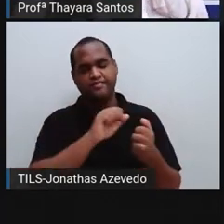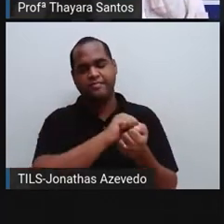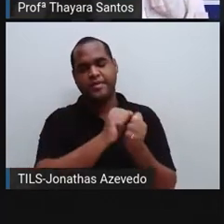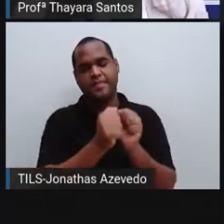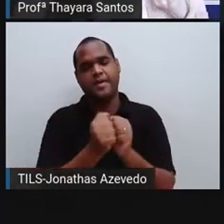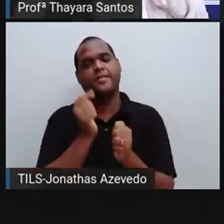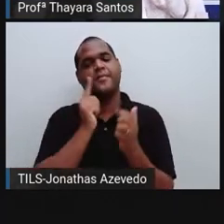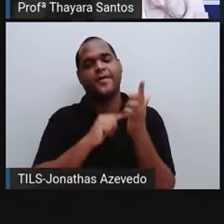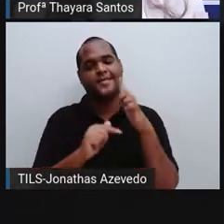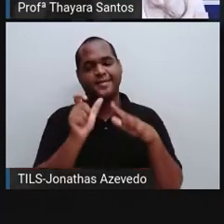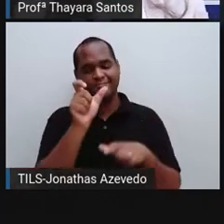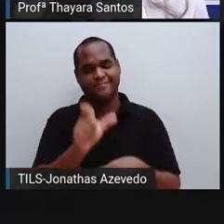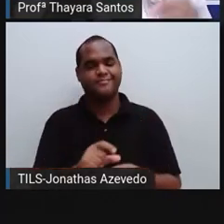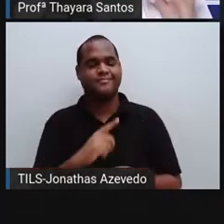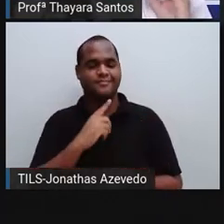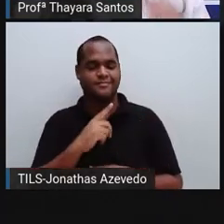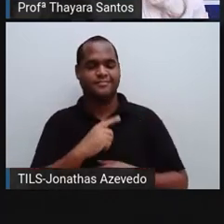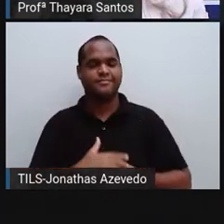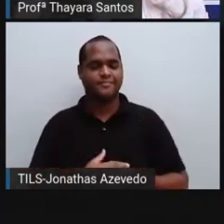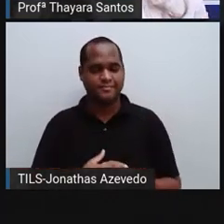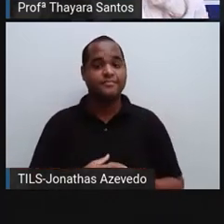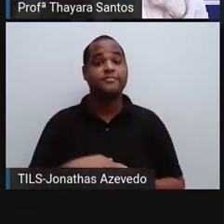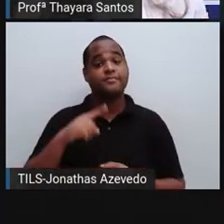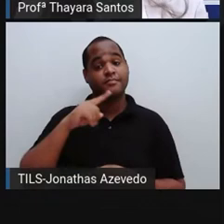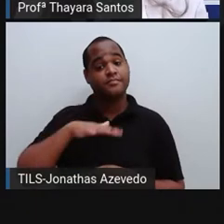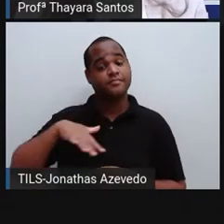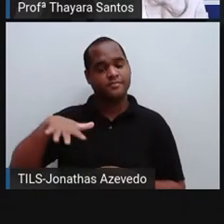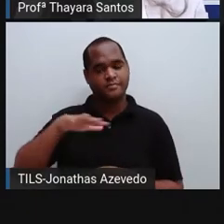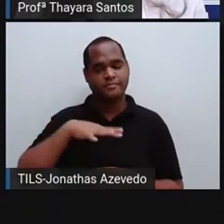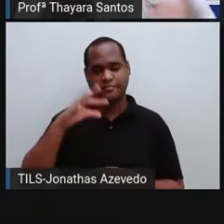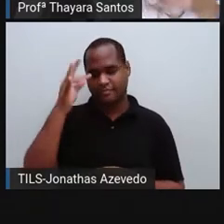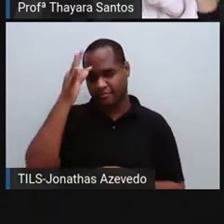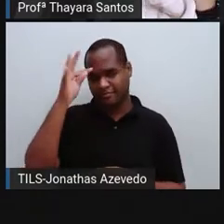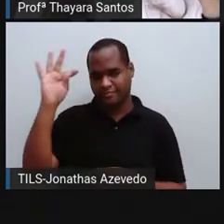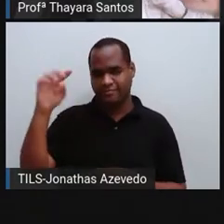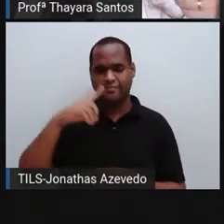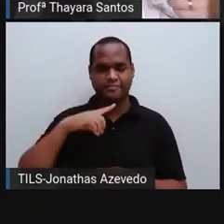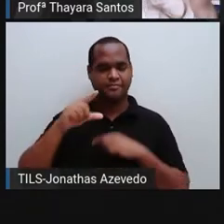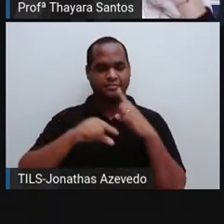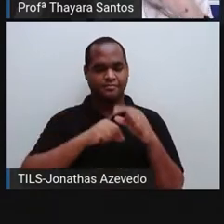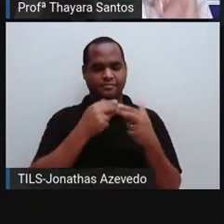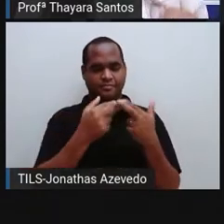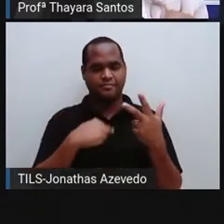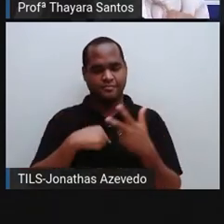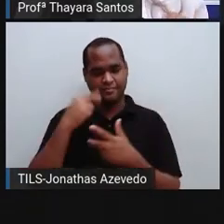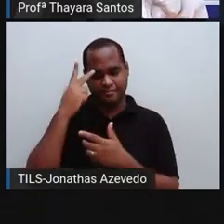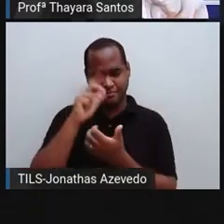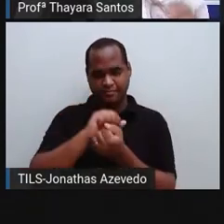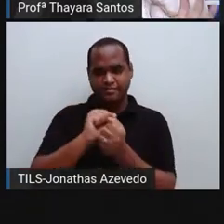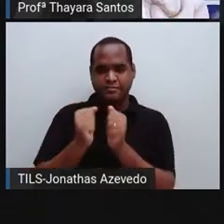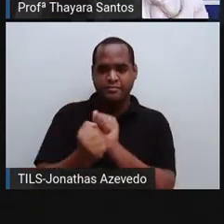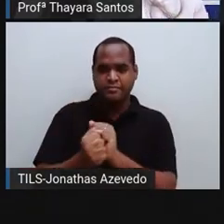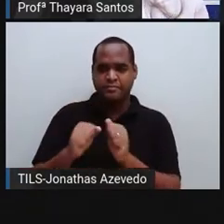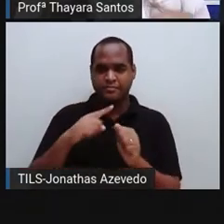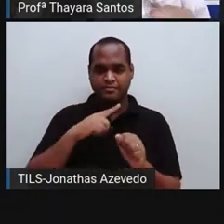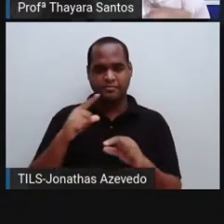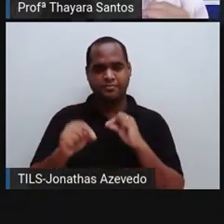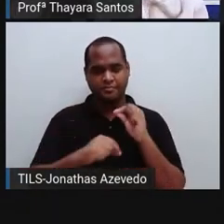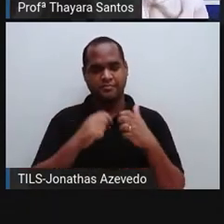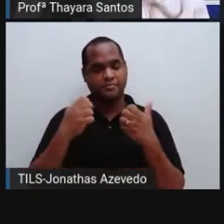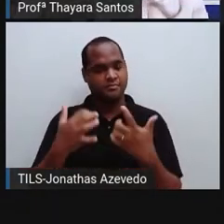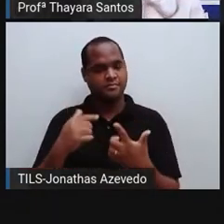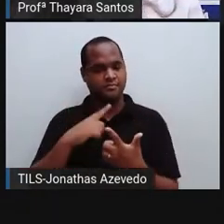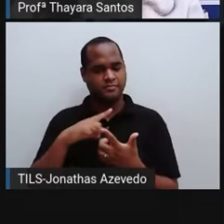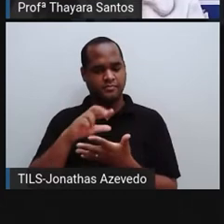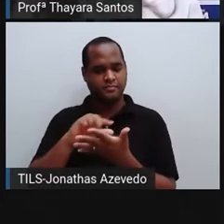para os descendentes dele. E a base da teoria da seleção natural é a adaptação, os organismos, os que são